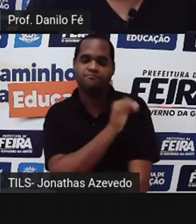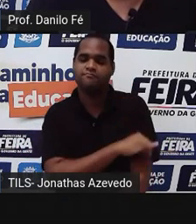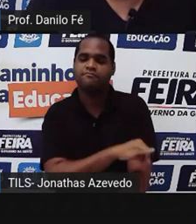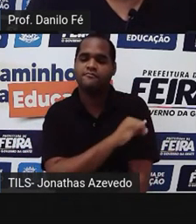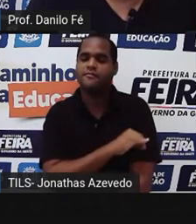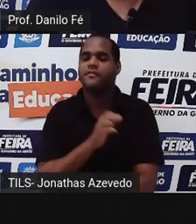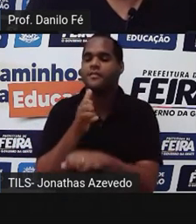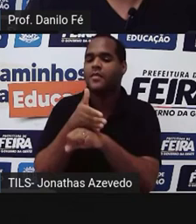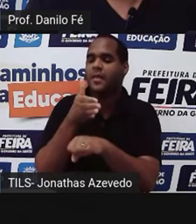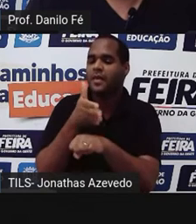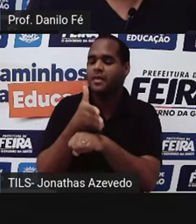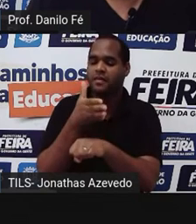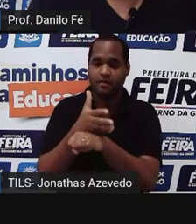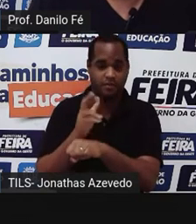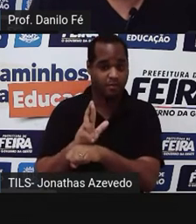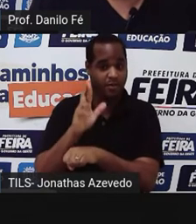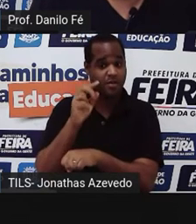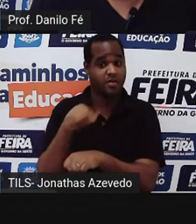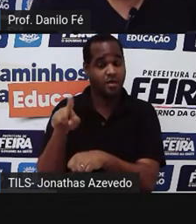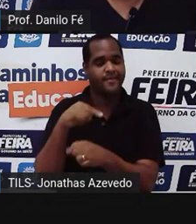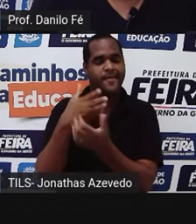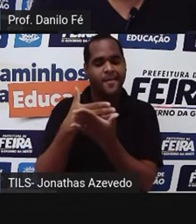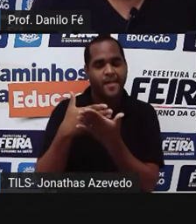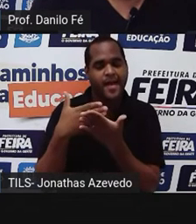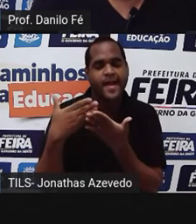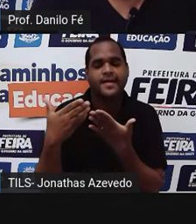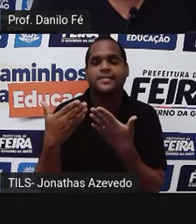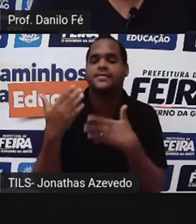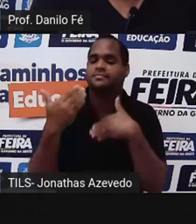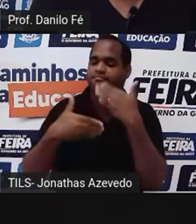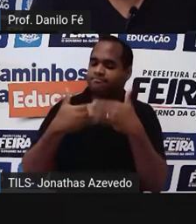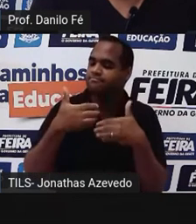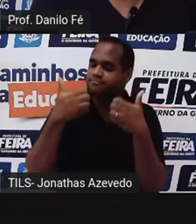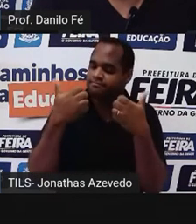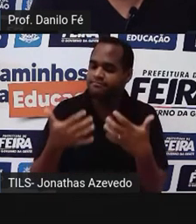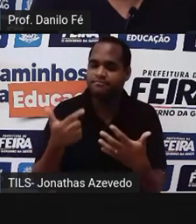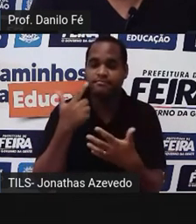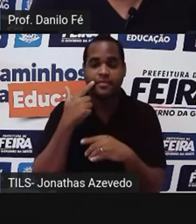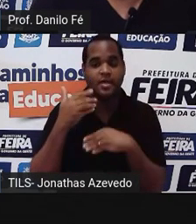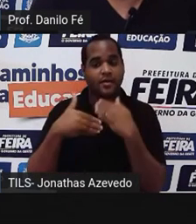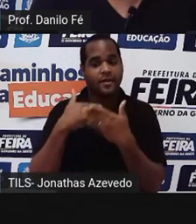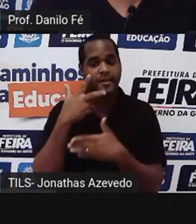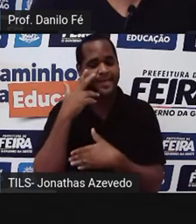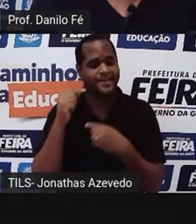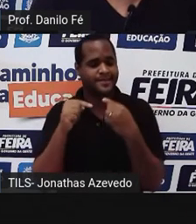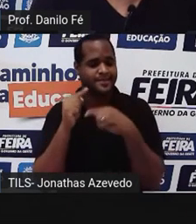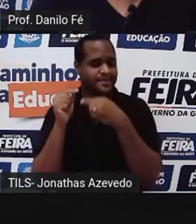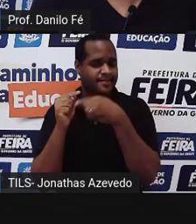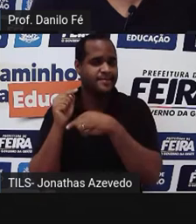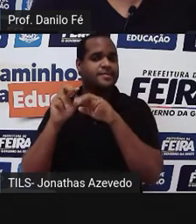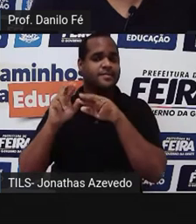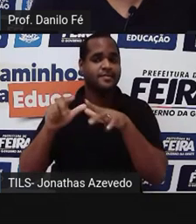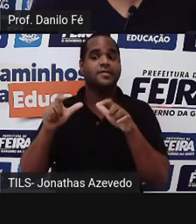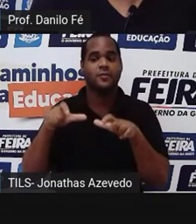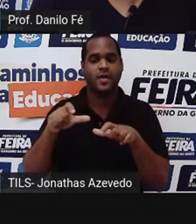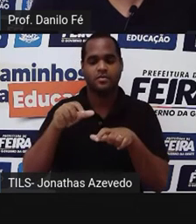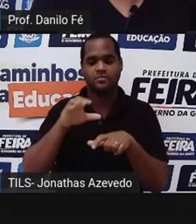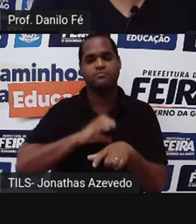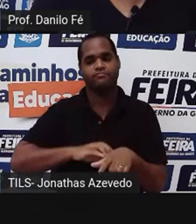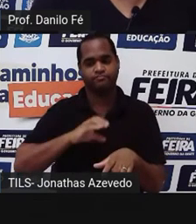que a administração está. E isso já começa a causar desconfortos em Portugal.